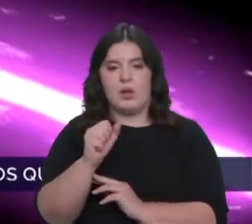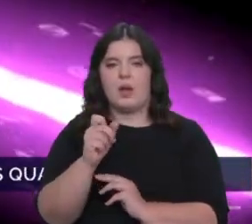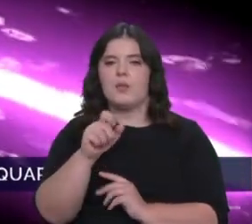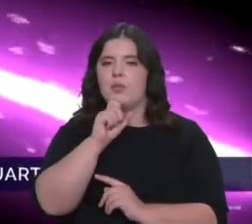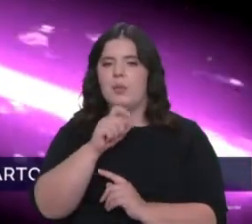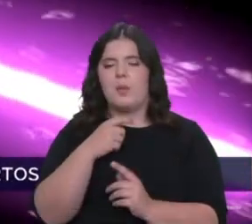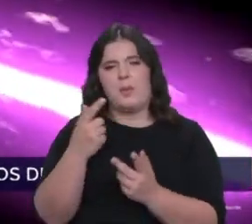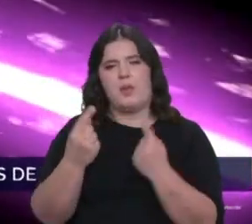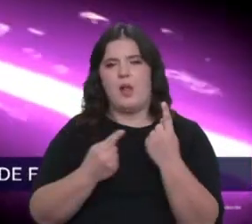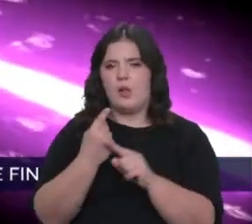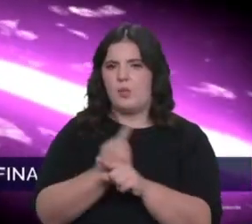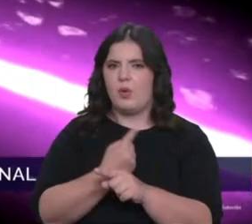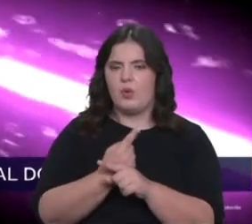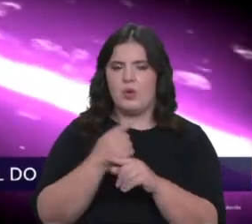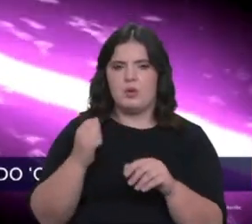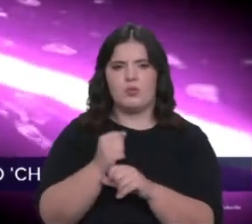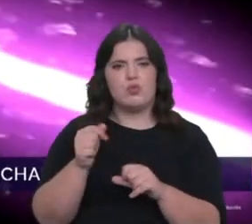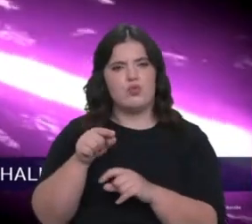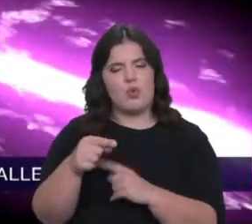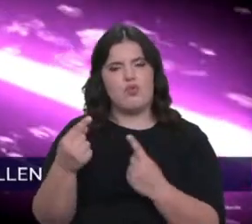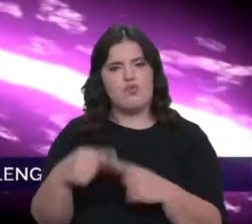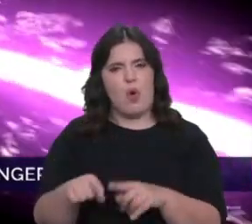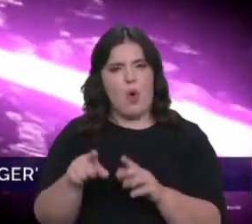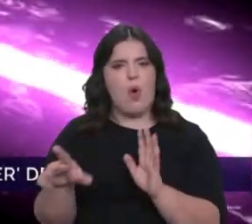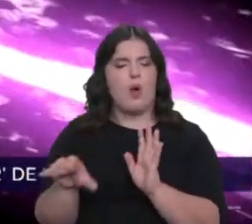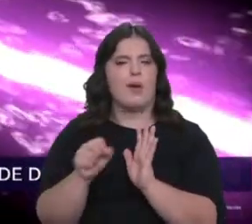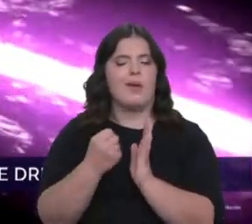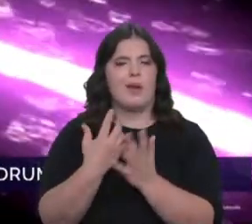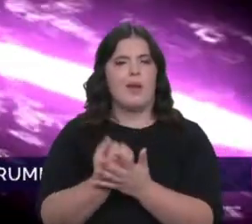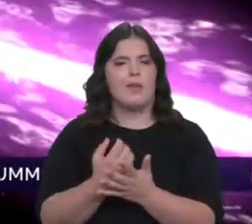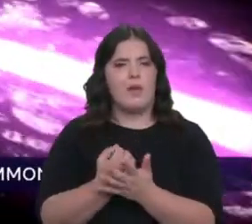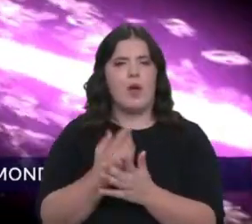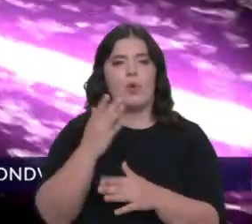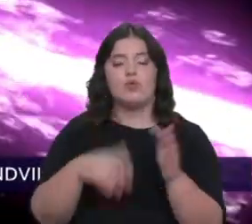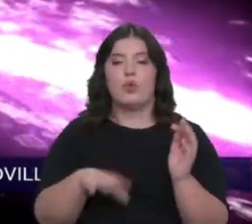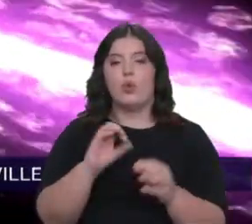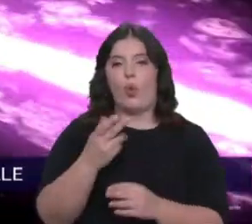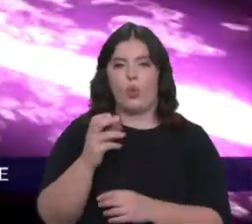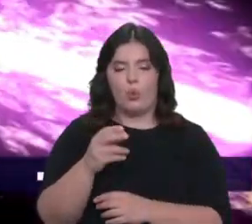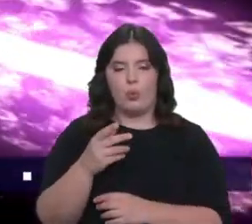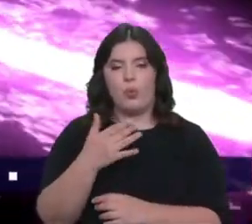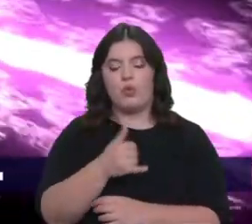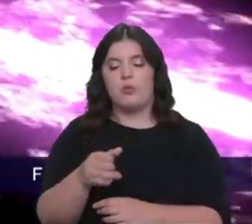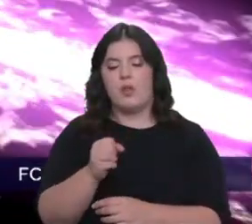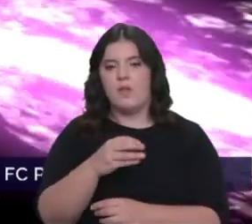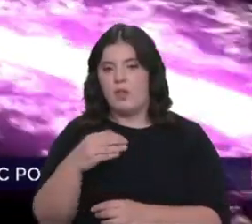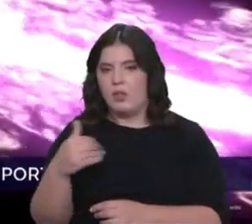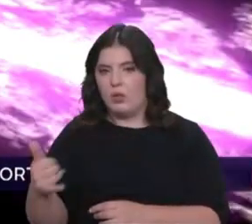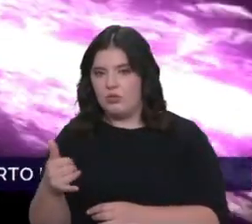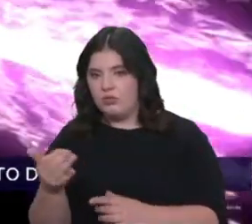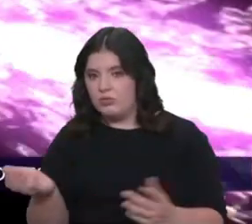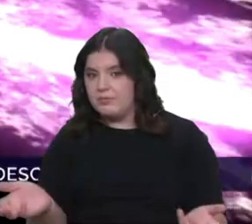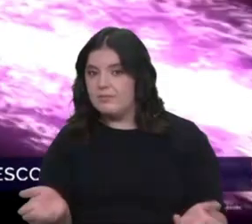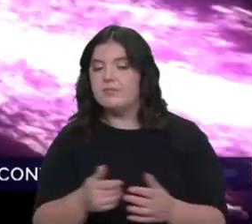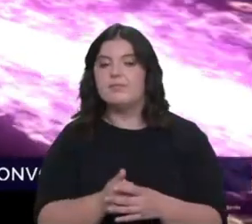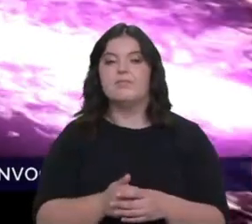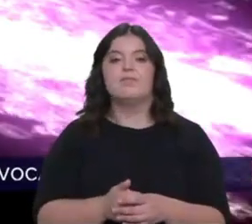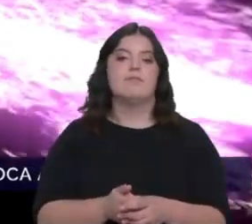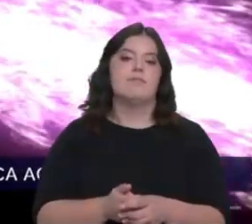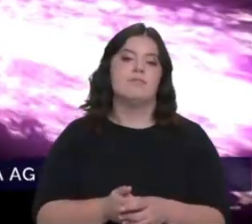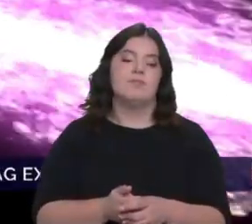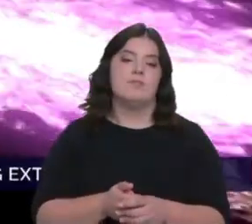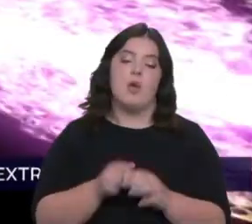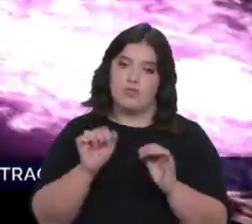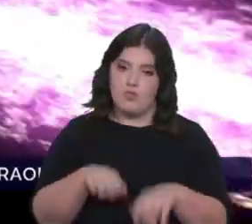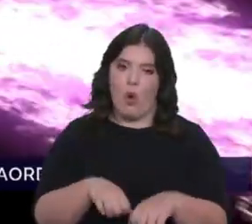assinatura desta explosão de raios de gama que aconteceu então em outubro de 2022? Surpreendentemente,